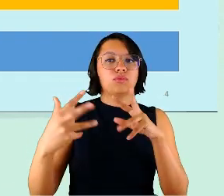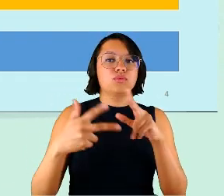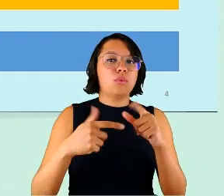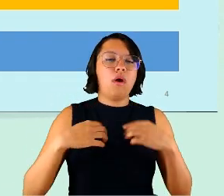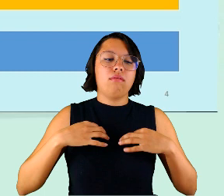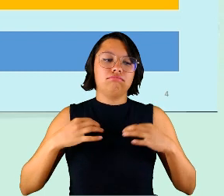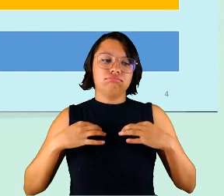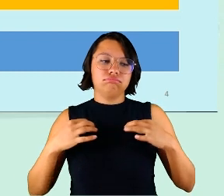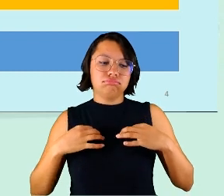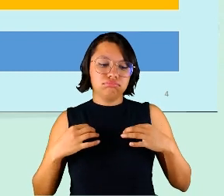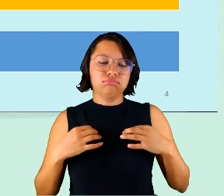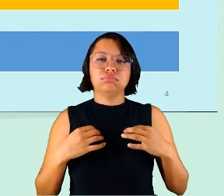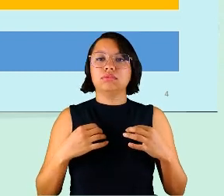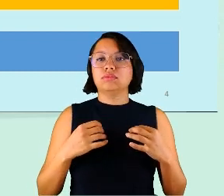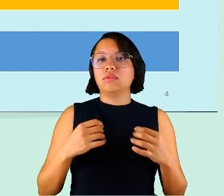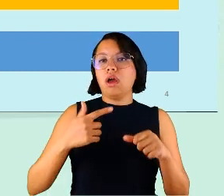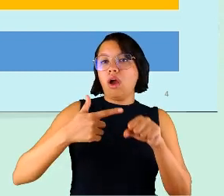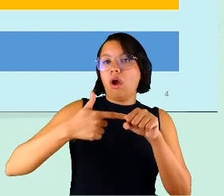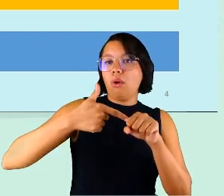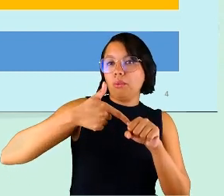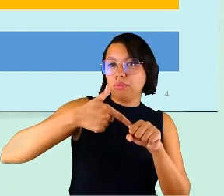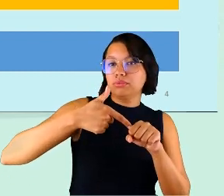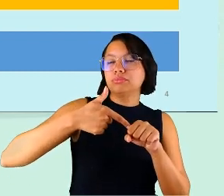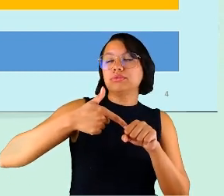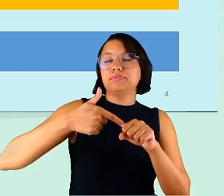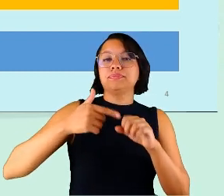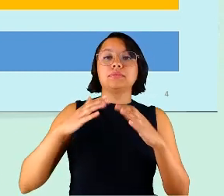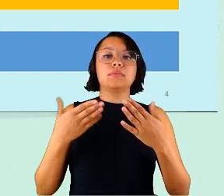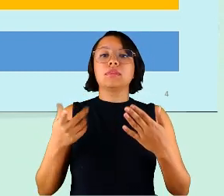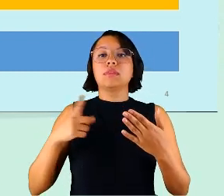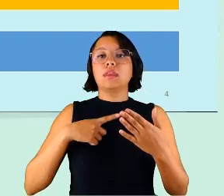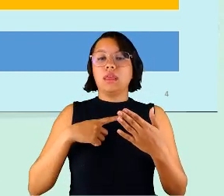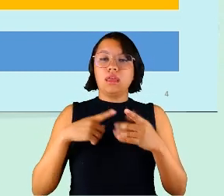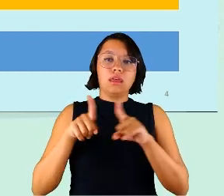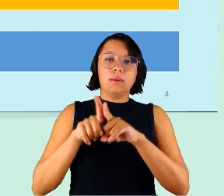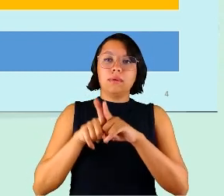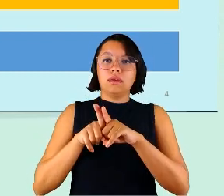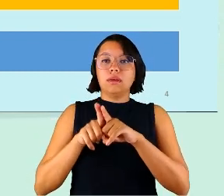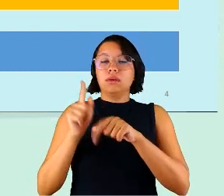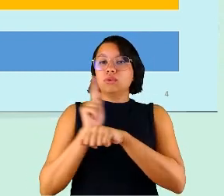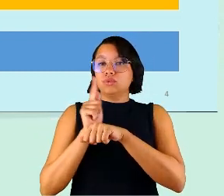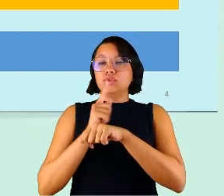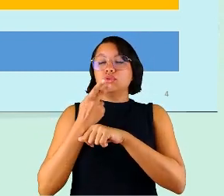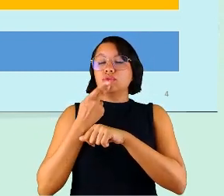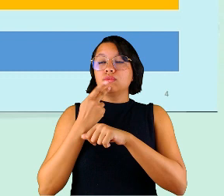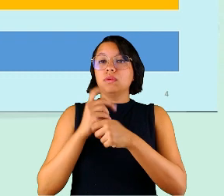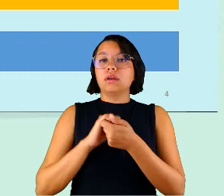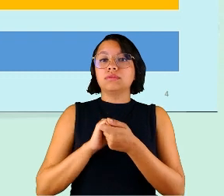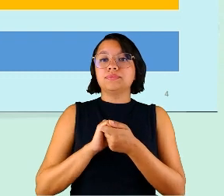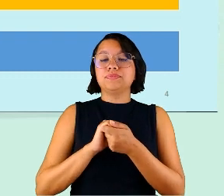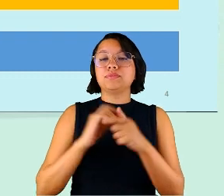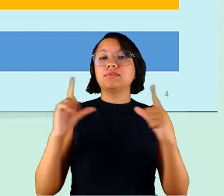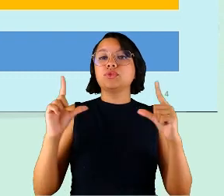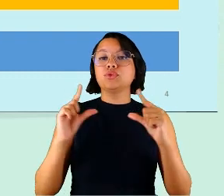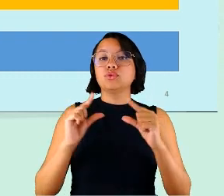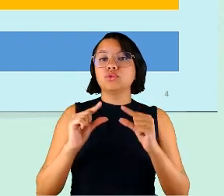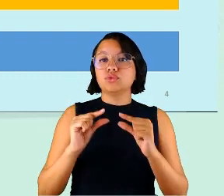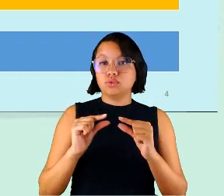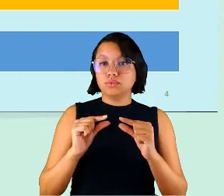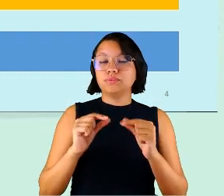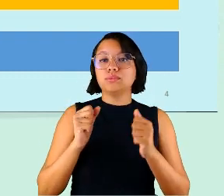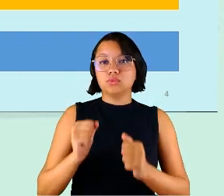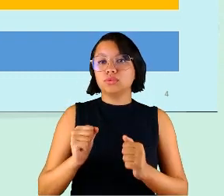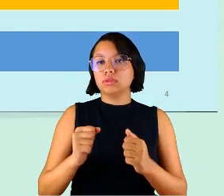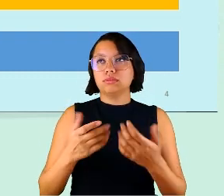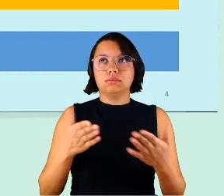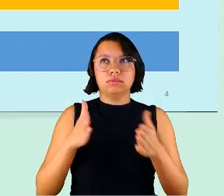vestimenta, com o combustível, ele tem, também os gestores relatam uma redução possível,